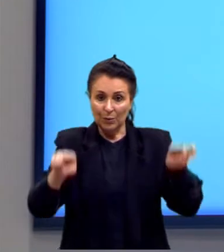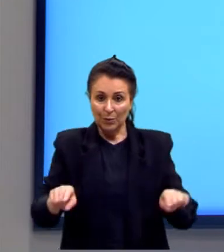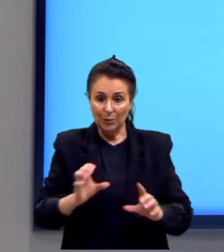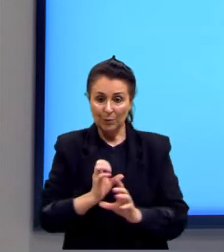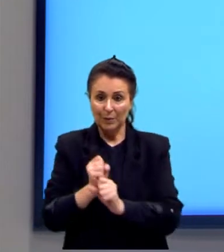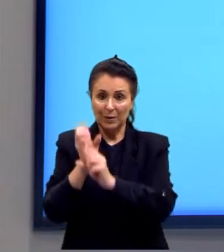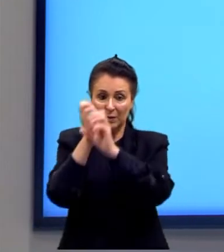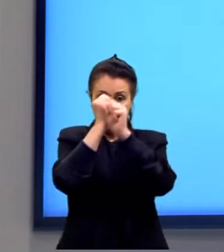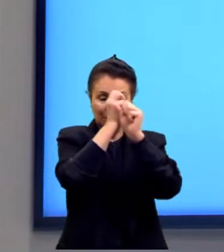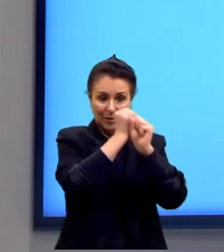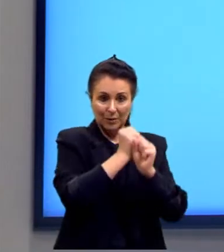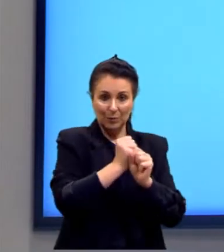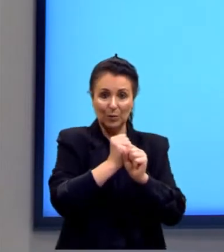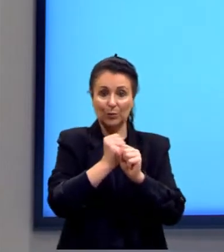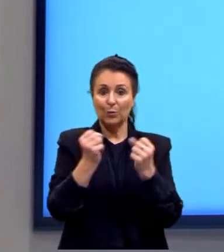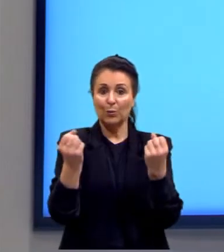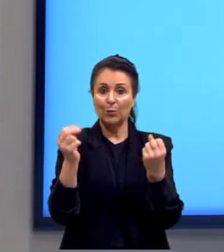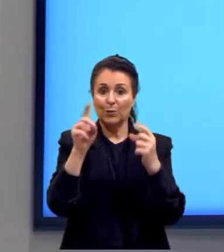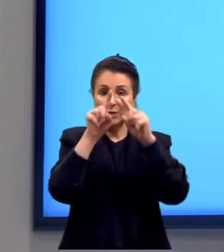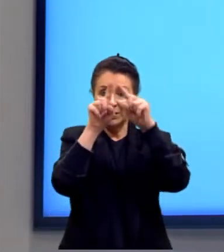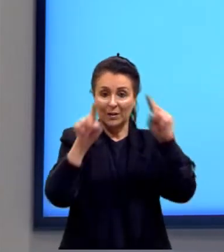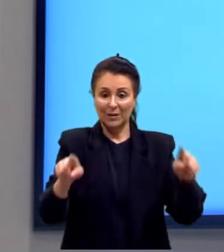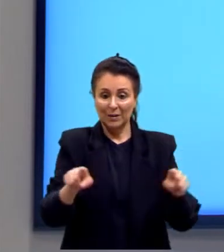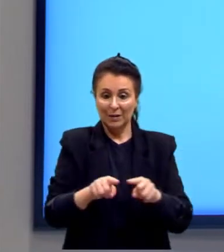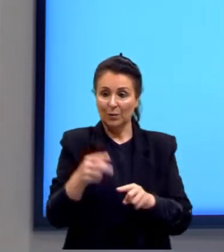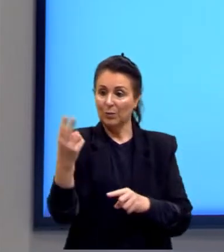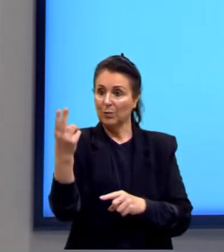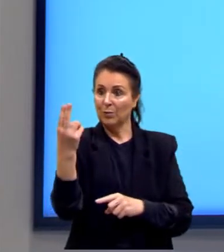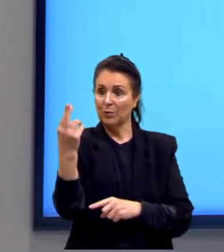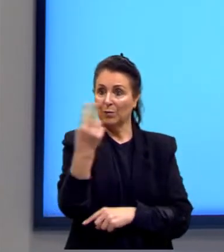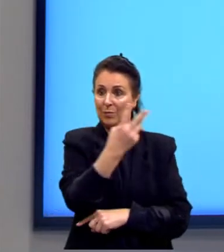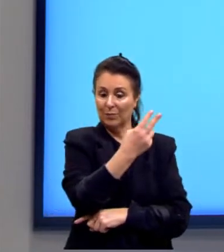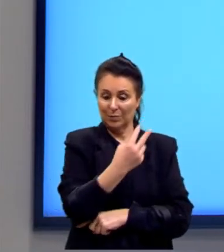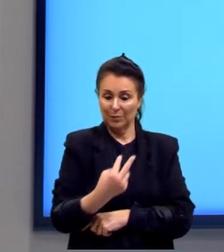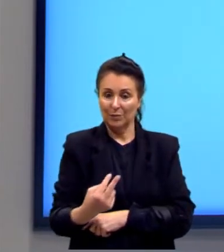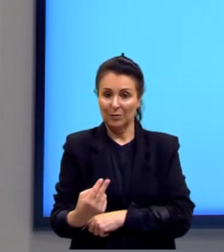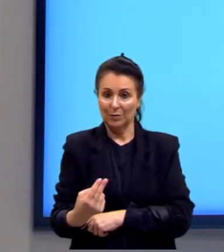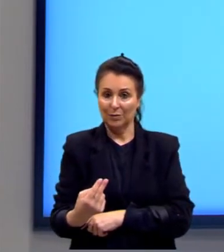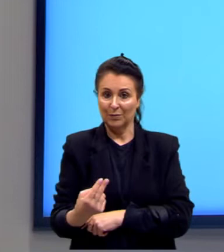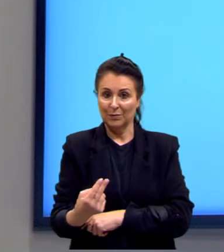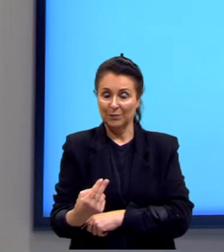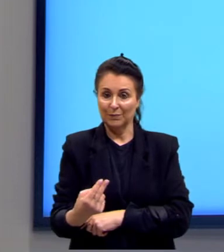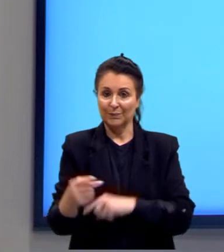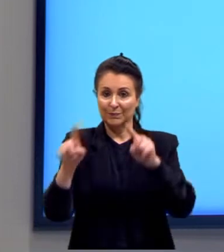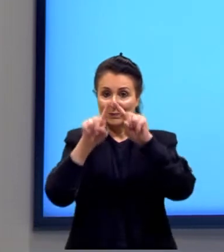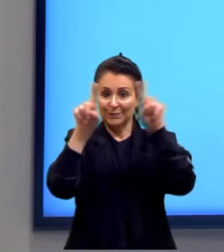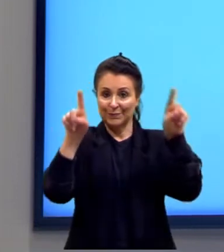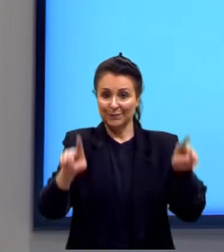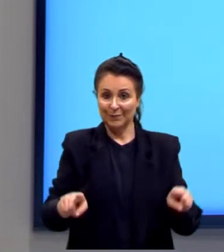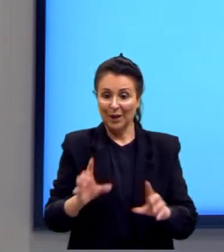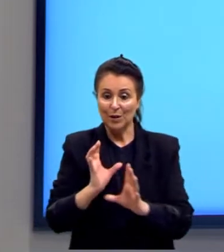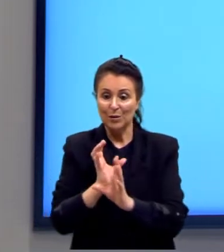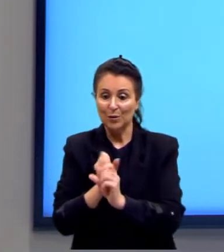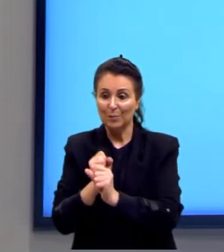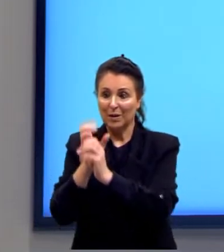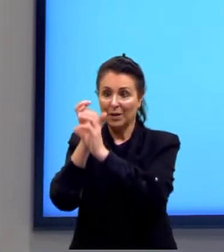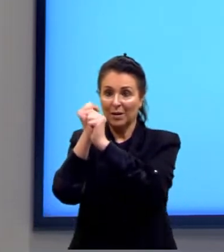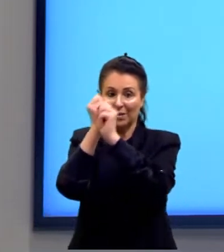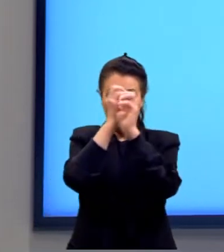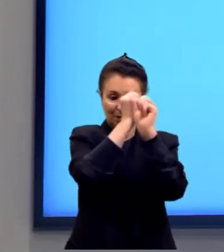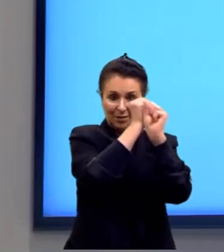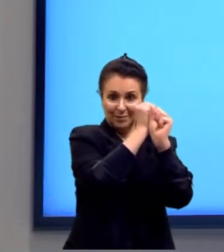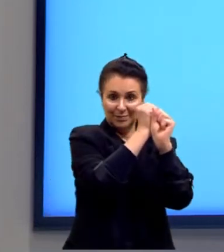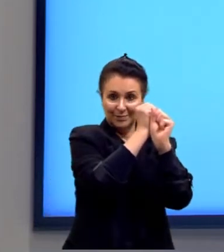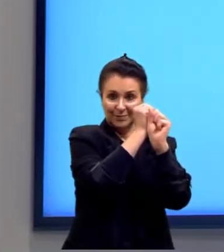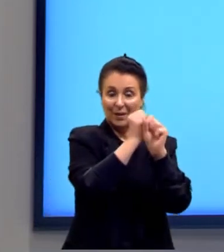equilátero. Então, nós vamos começar por aqui. O perímetro, nós sabemos que seria a soma das medidas de todos os lados,